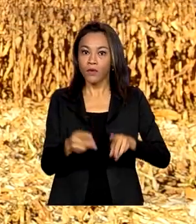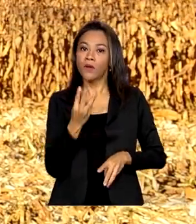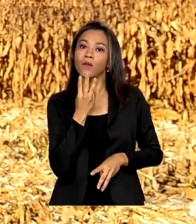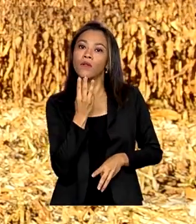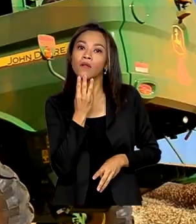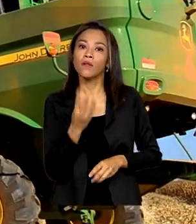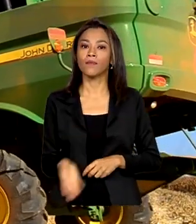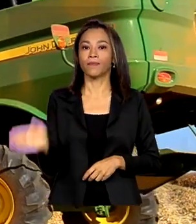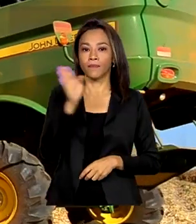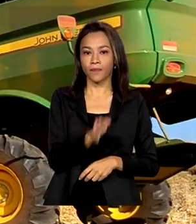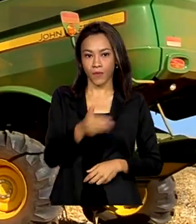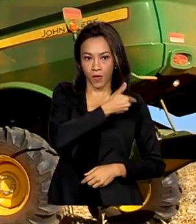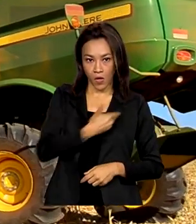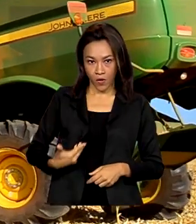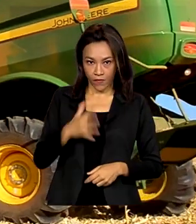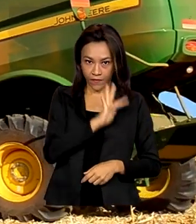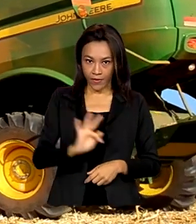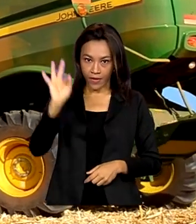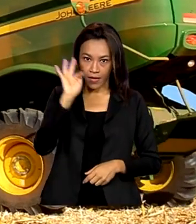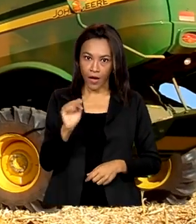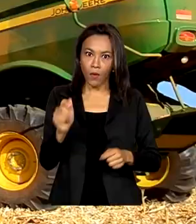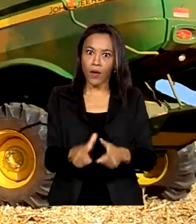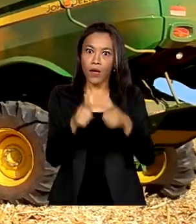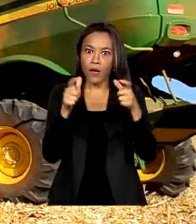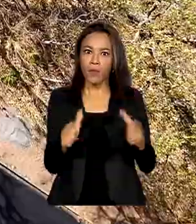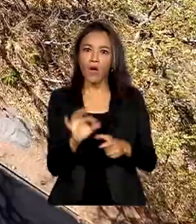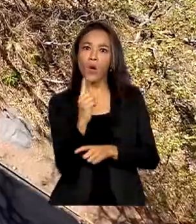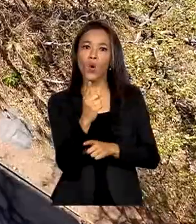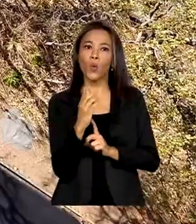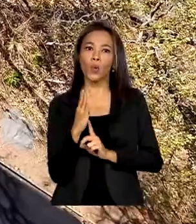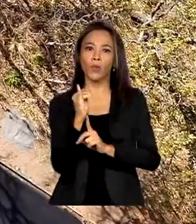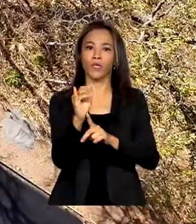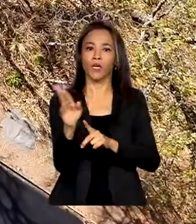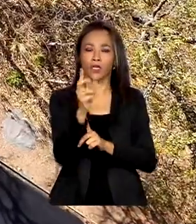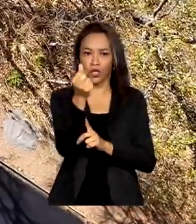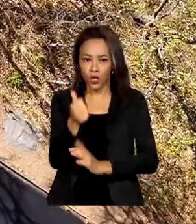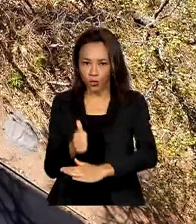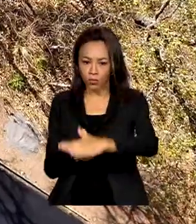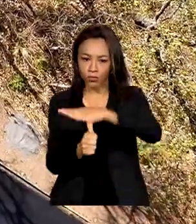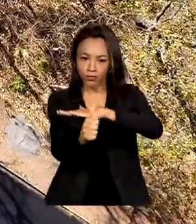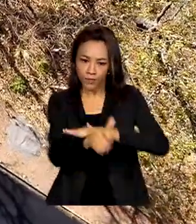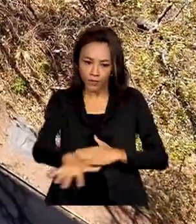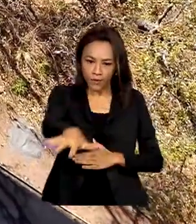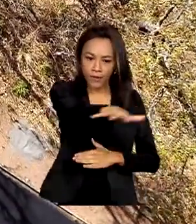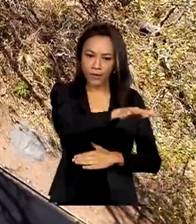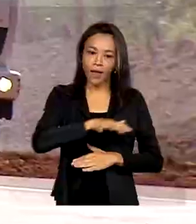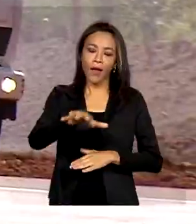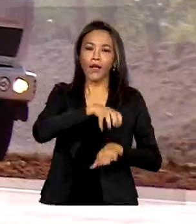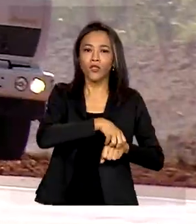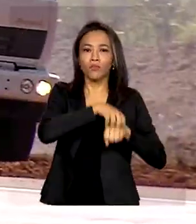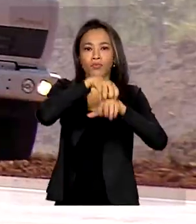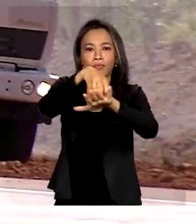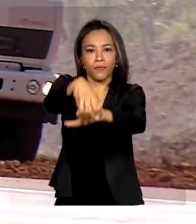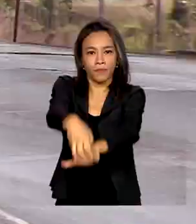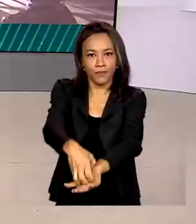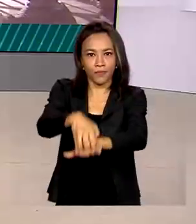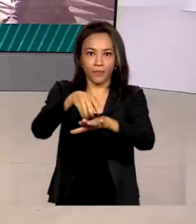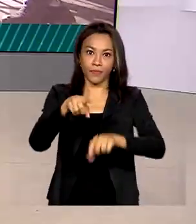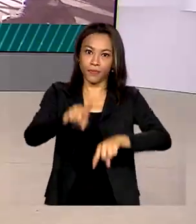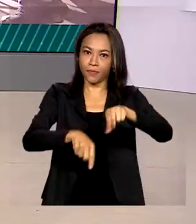Governo Federal amplia em mais um bilhão de reais o investimento para o transporte da safra brasileira.